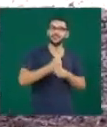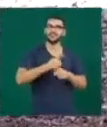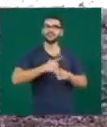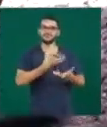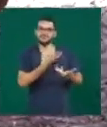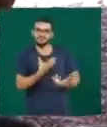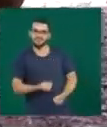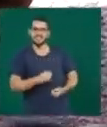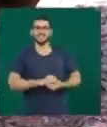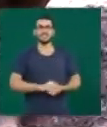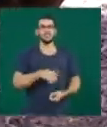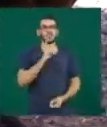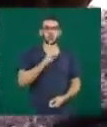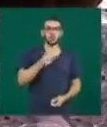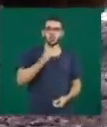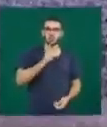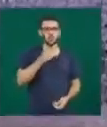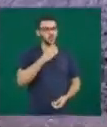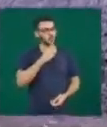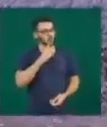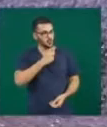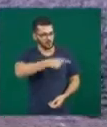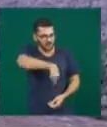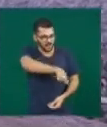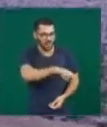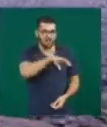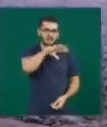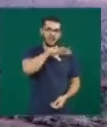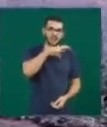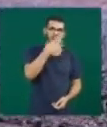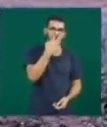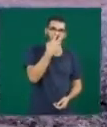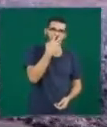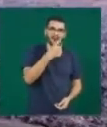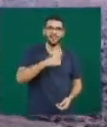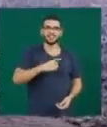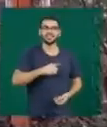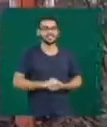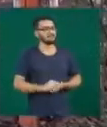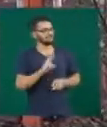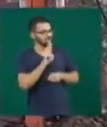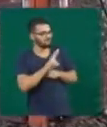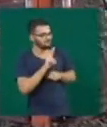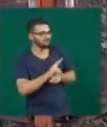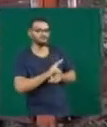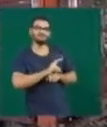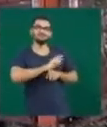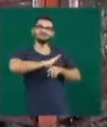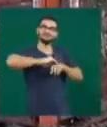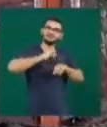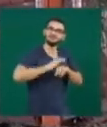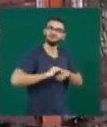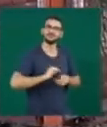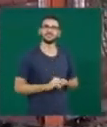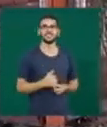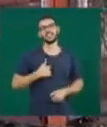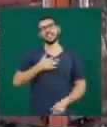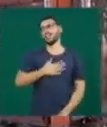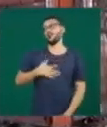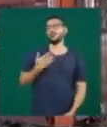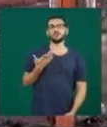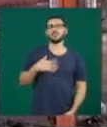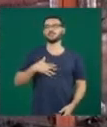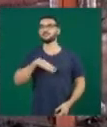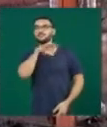os dias, Condessa e os outros cães recebem cuidados e atenção. Sempre gostei muito da questão dos animais, de